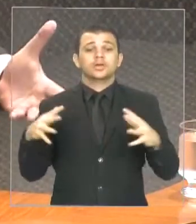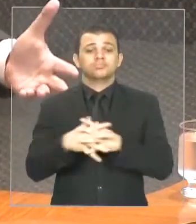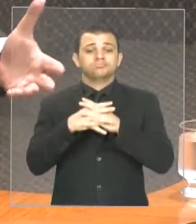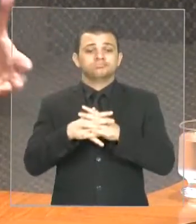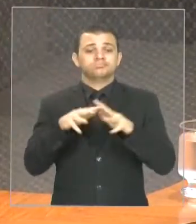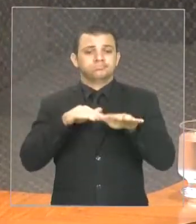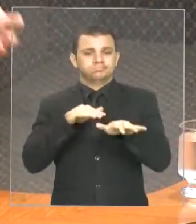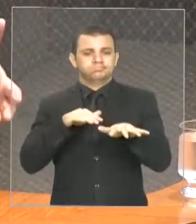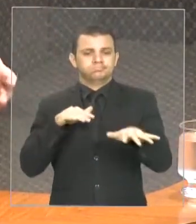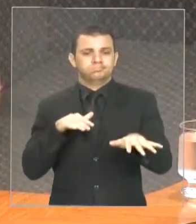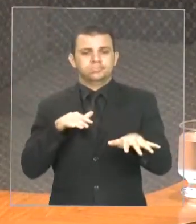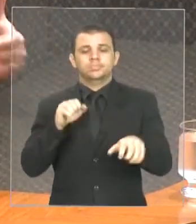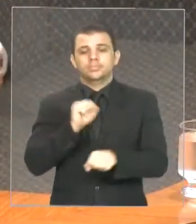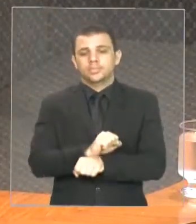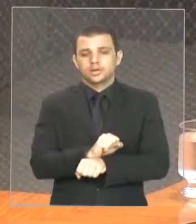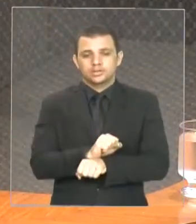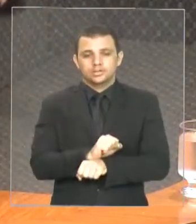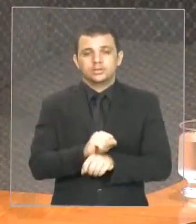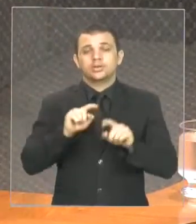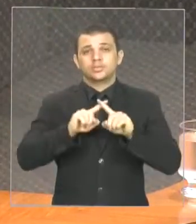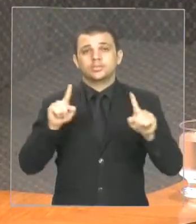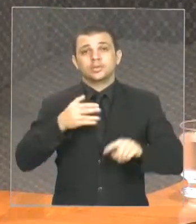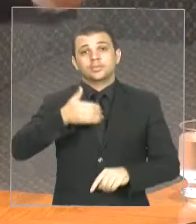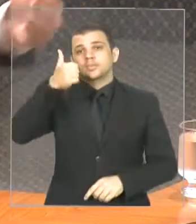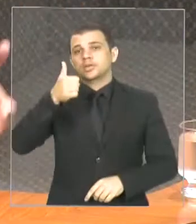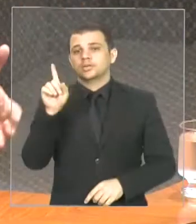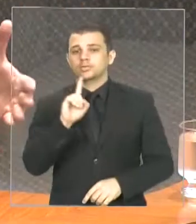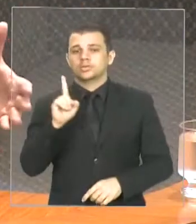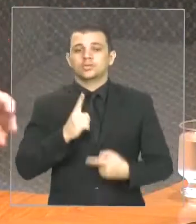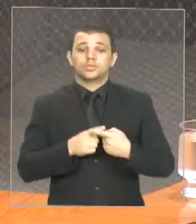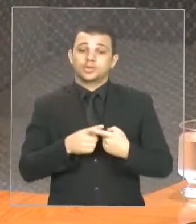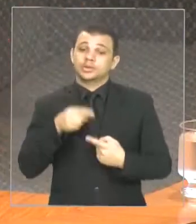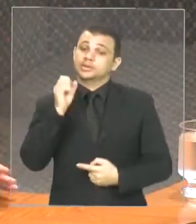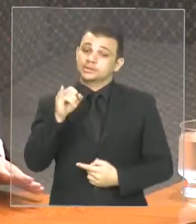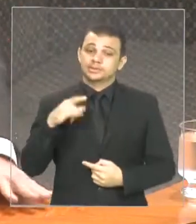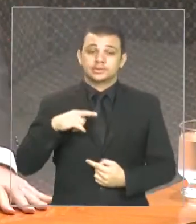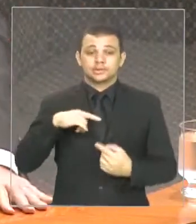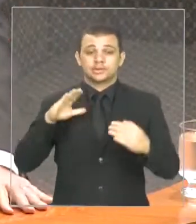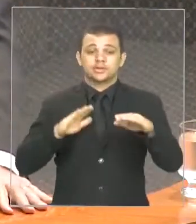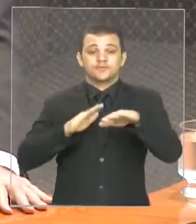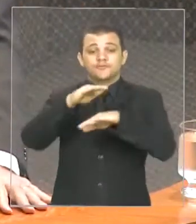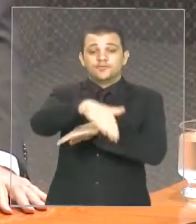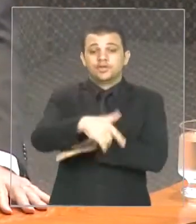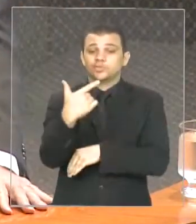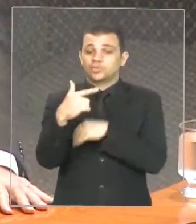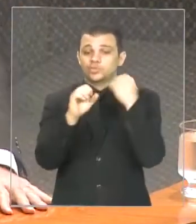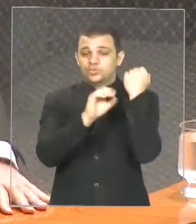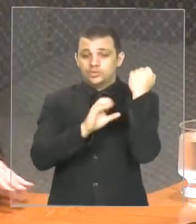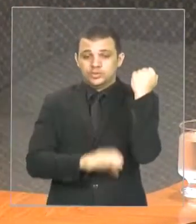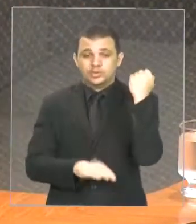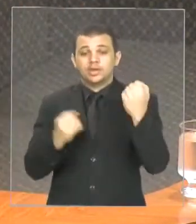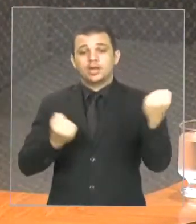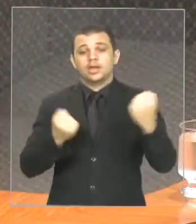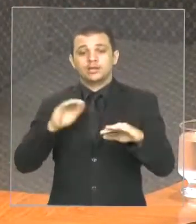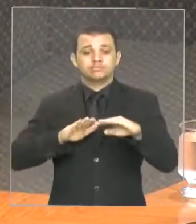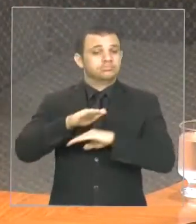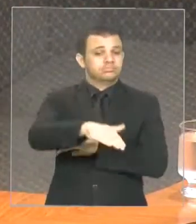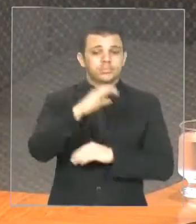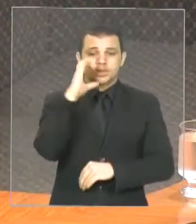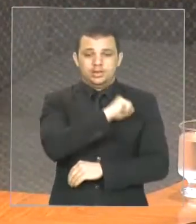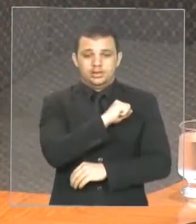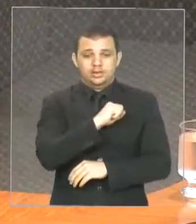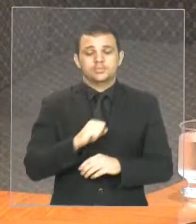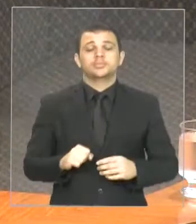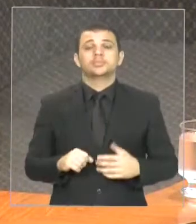solução ideal, porque o viaduto você não teria semáforo para parar os carros. Então, eu acho que o governo está fazendo agora o correto,